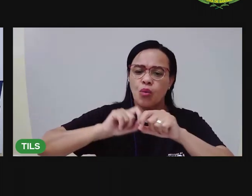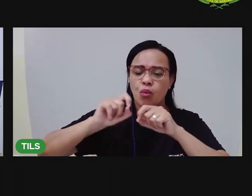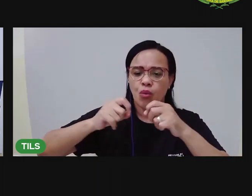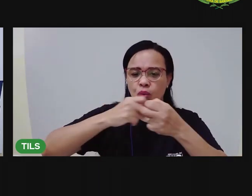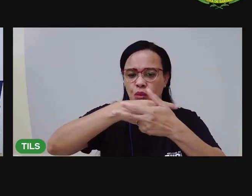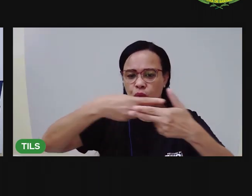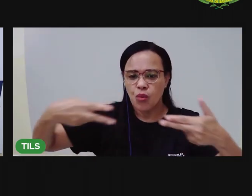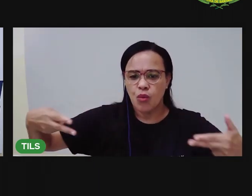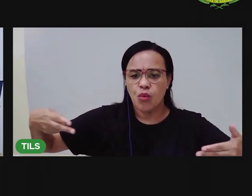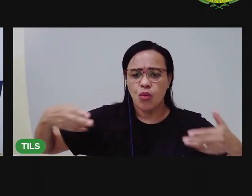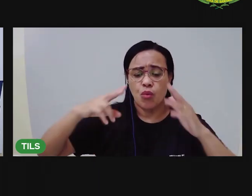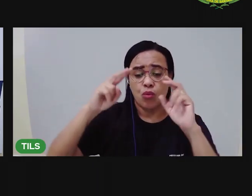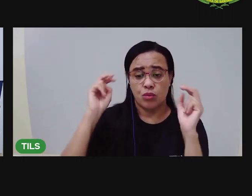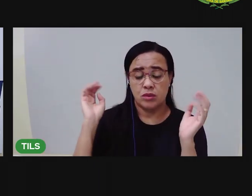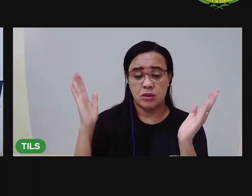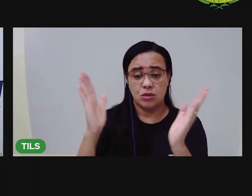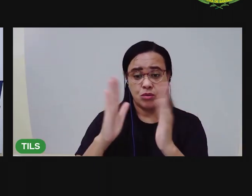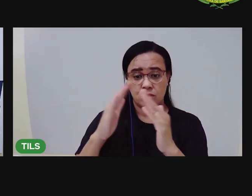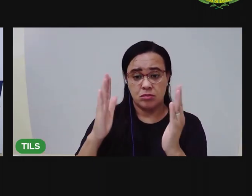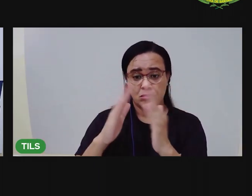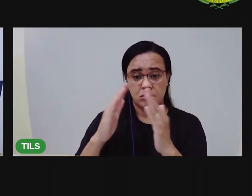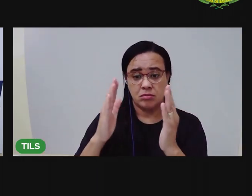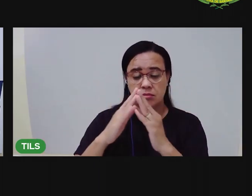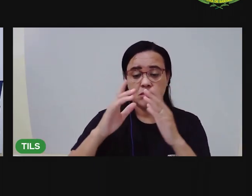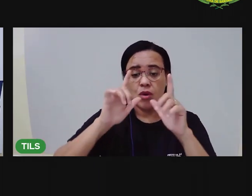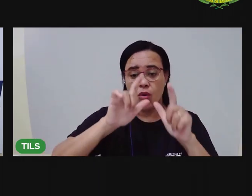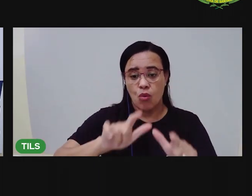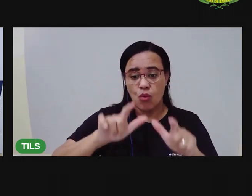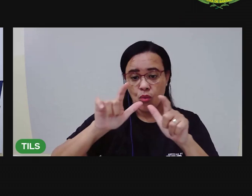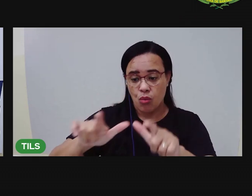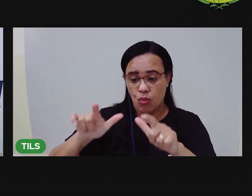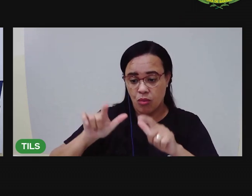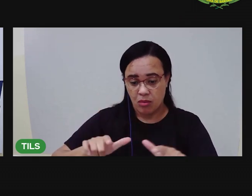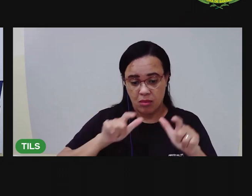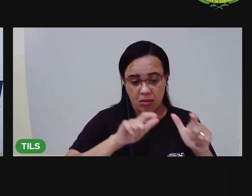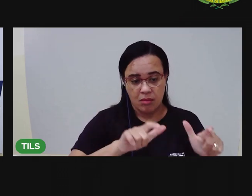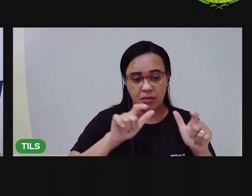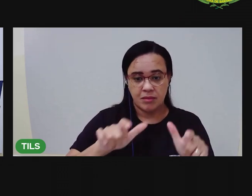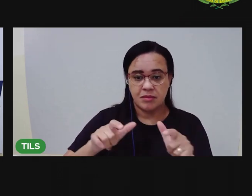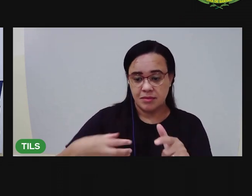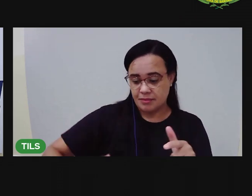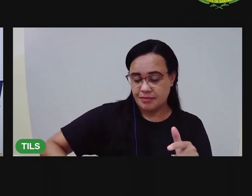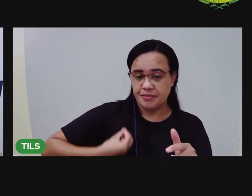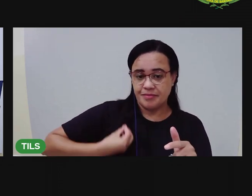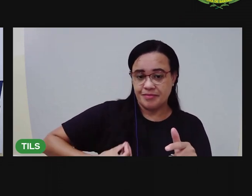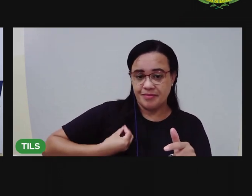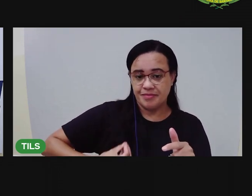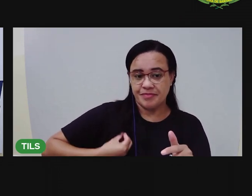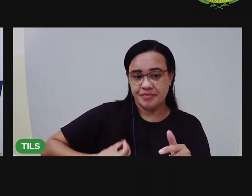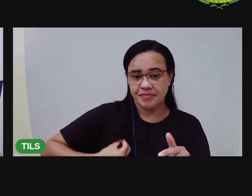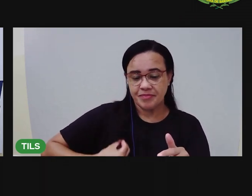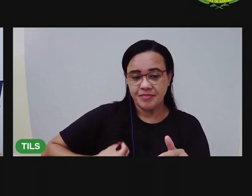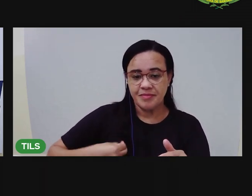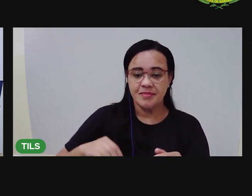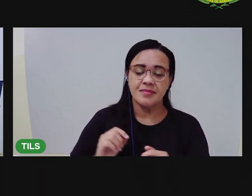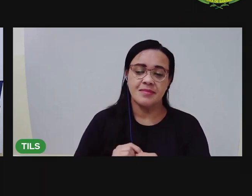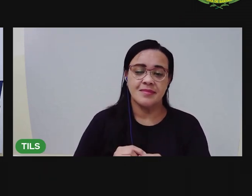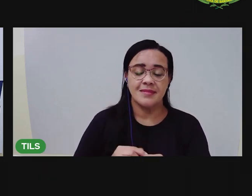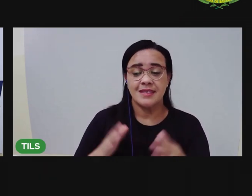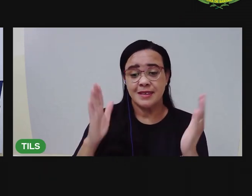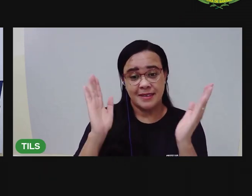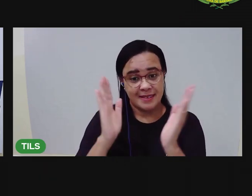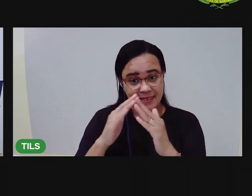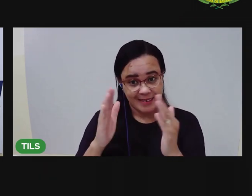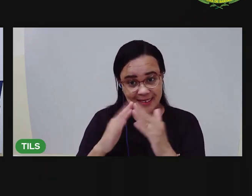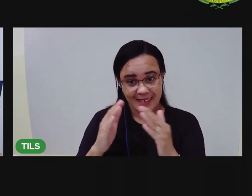lugar onde vivemos. Vimos ali que a gente reside, né? A nossa casa, ela está situada